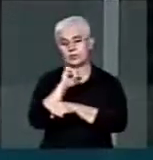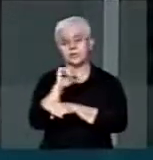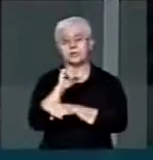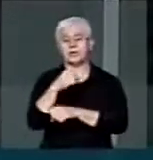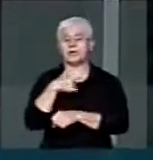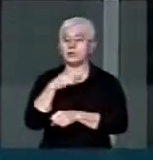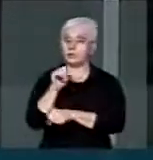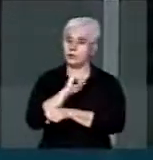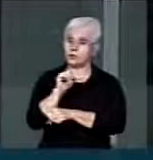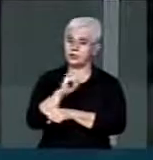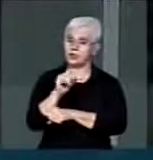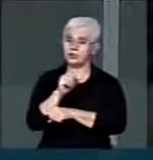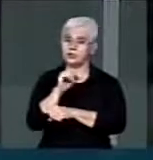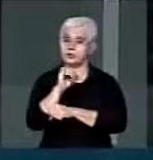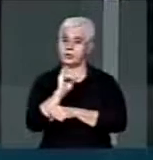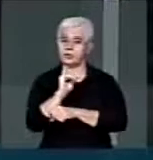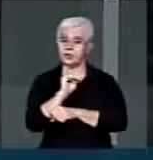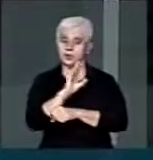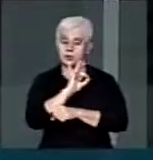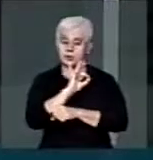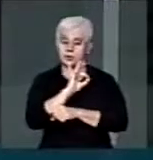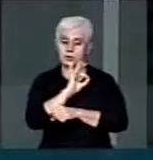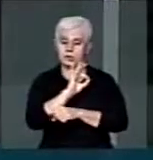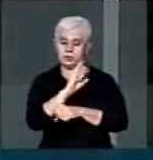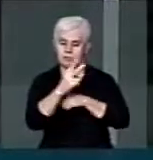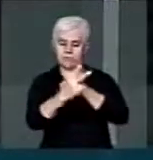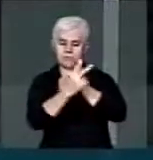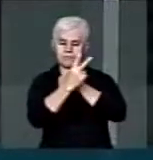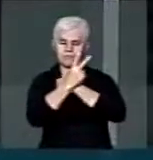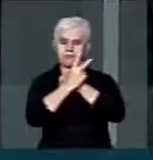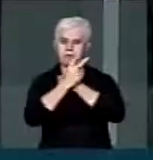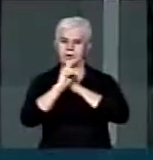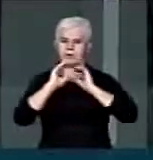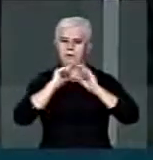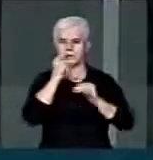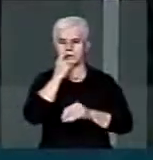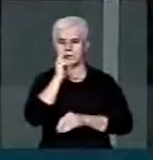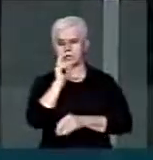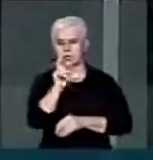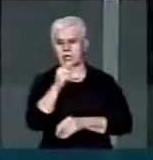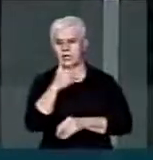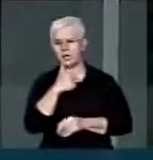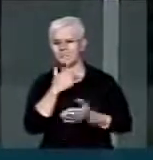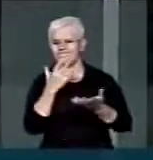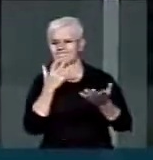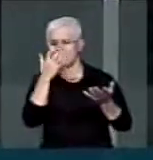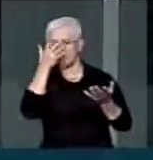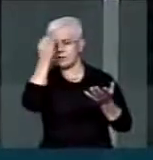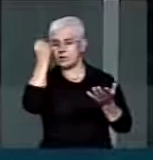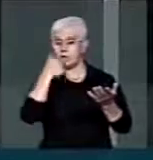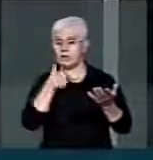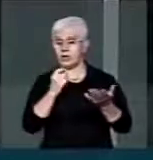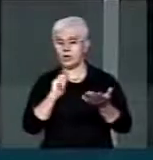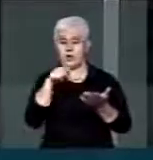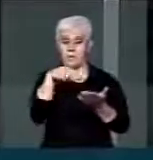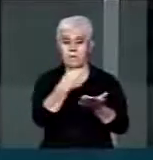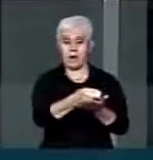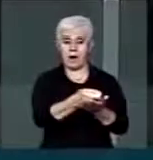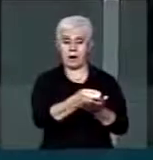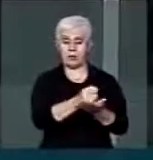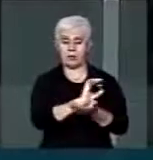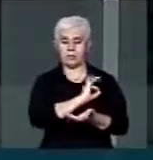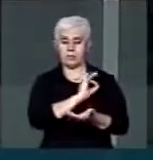conduta, nós estamos propondo aumento de pena, cuja pena mínima vai de 4 e a pena